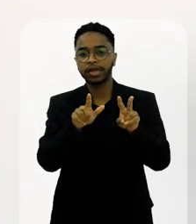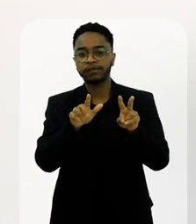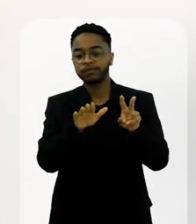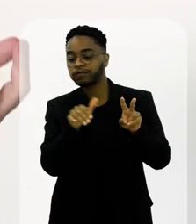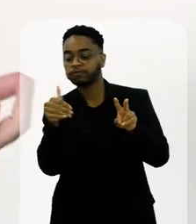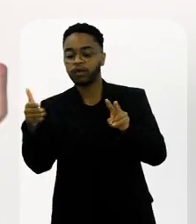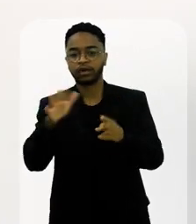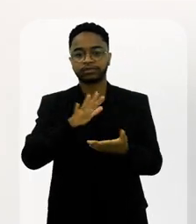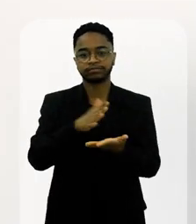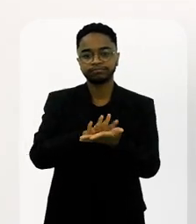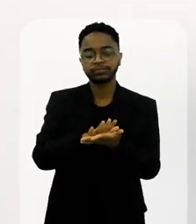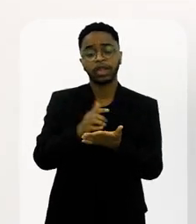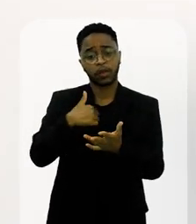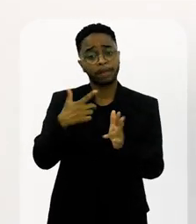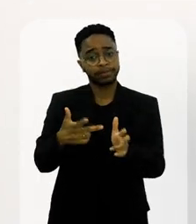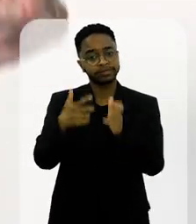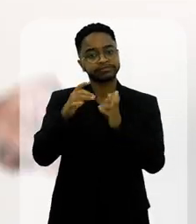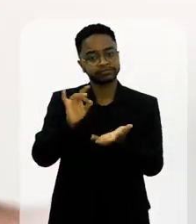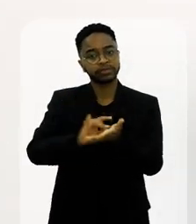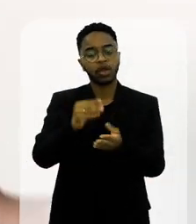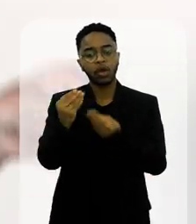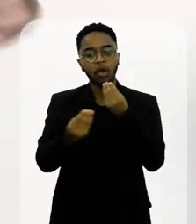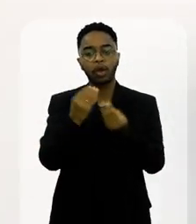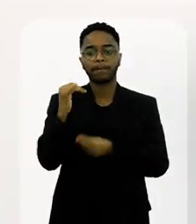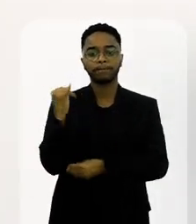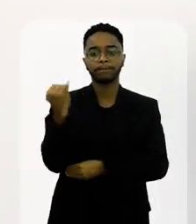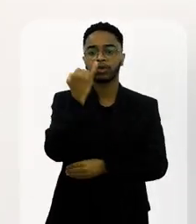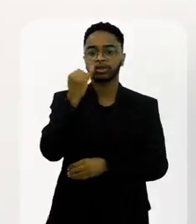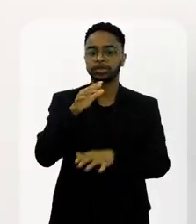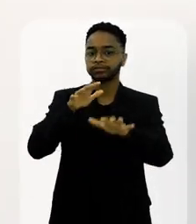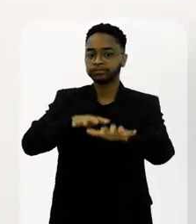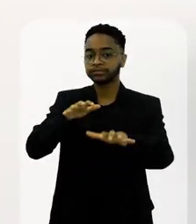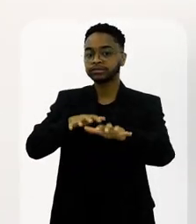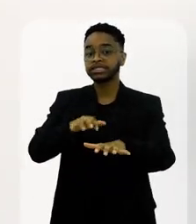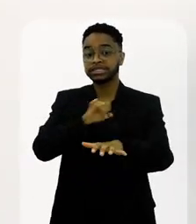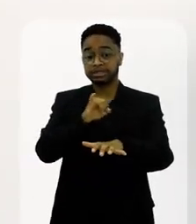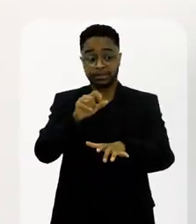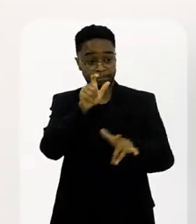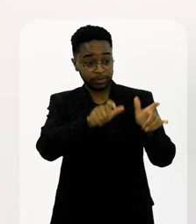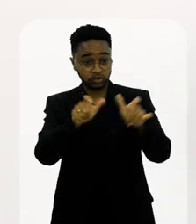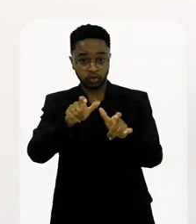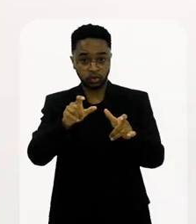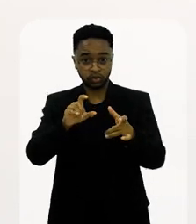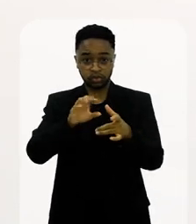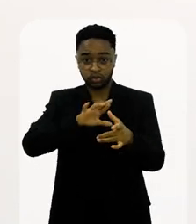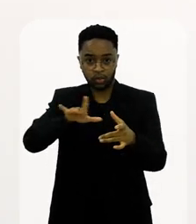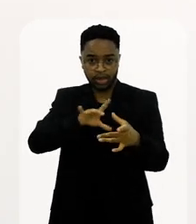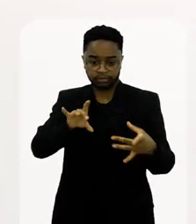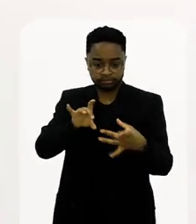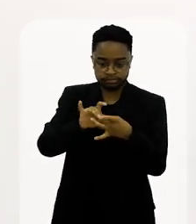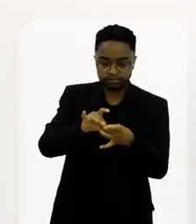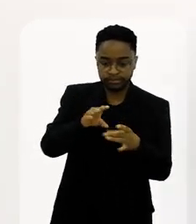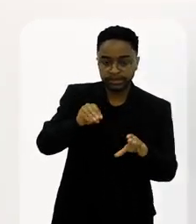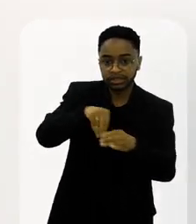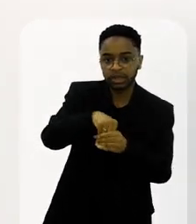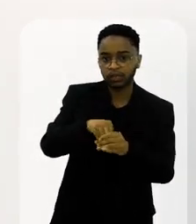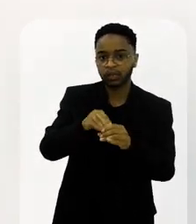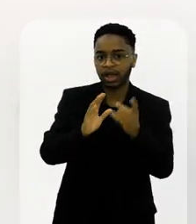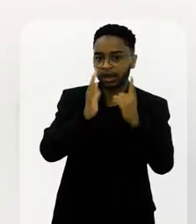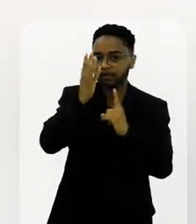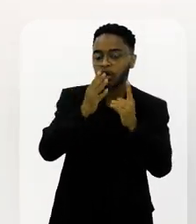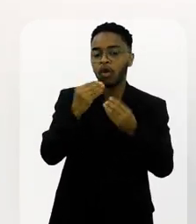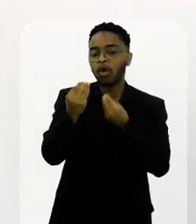carnaval, eu consigo ver a importância desse desfile para a percepção de pessoas que não são da nossa bolha, que não são do mundo do carnaval,